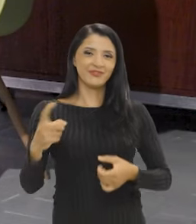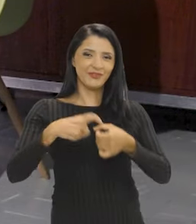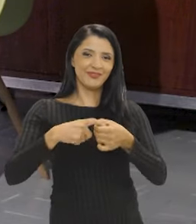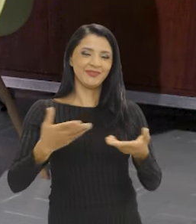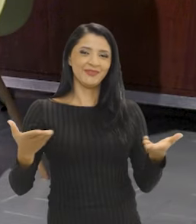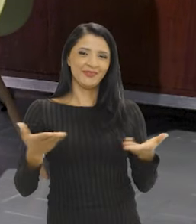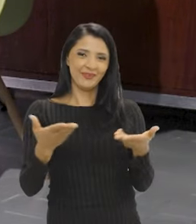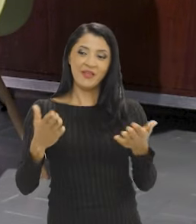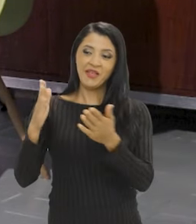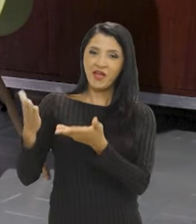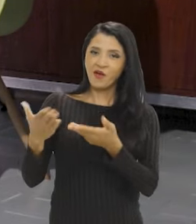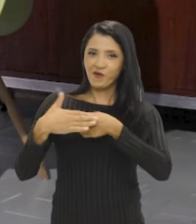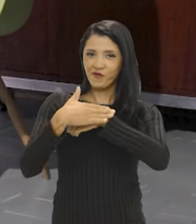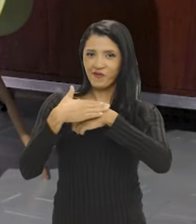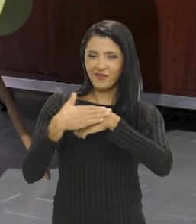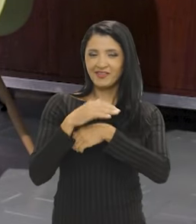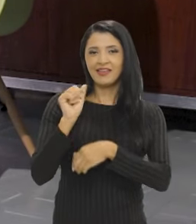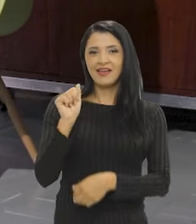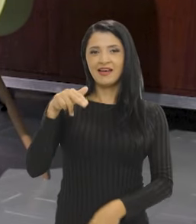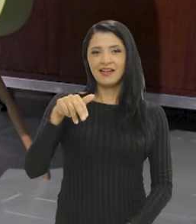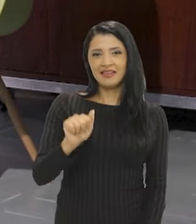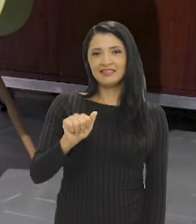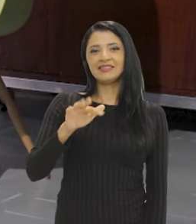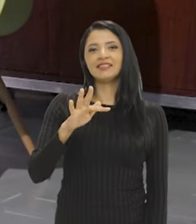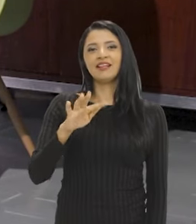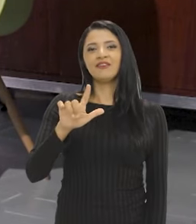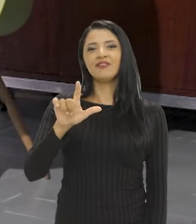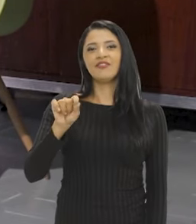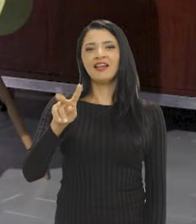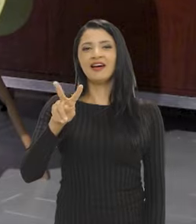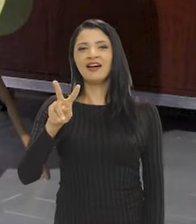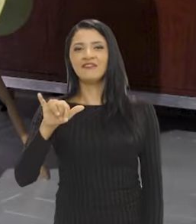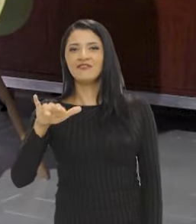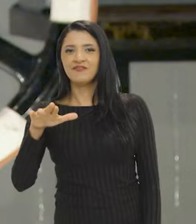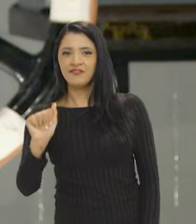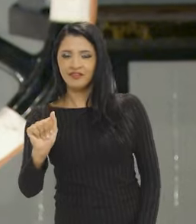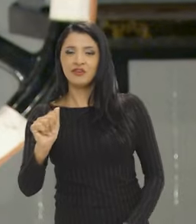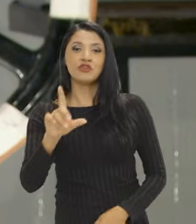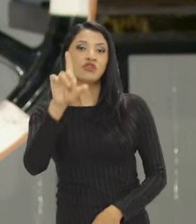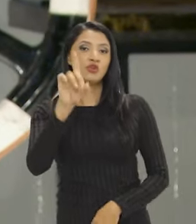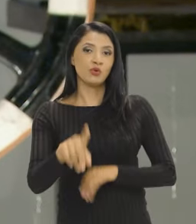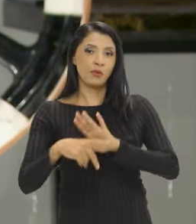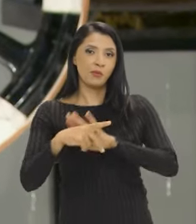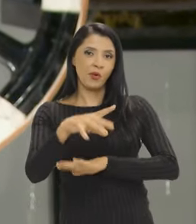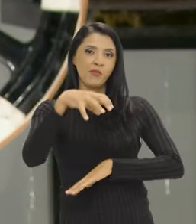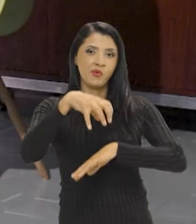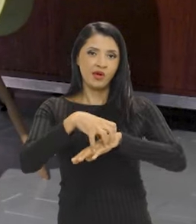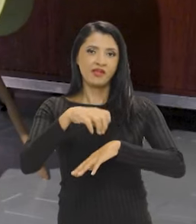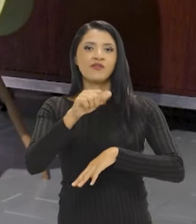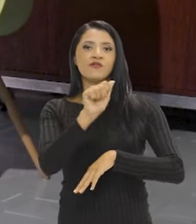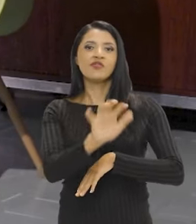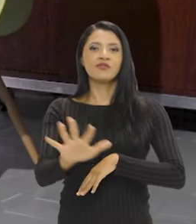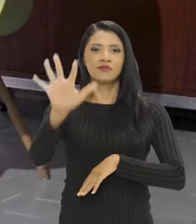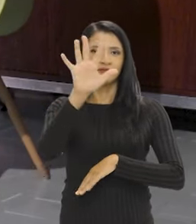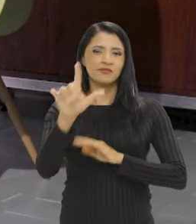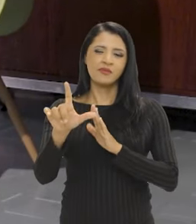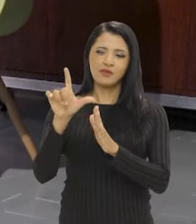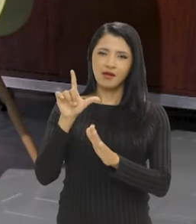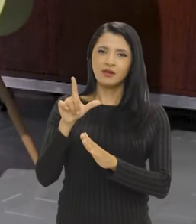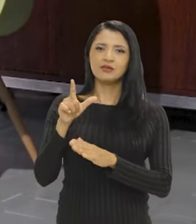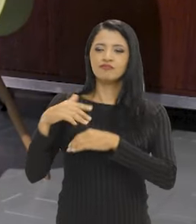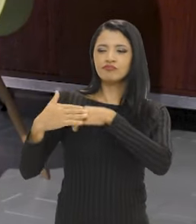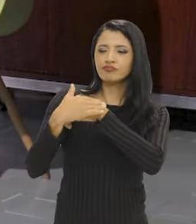Estamos de volta e hoje a nossa conversa é com a Ana Flávia Magalhães, diretora do Arquivo Nacional. Nós estávamos